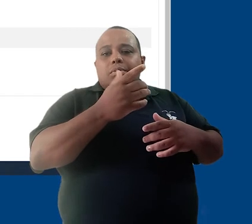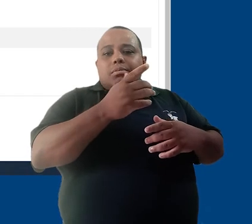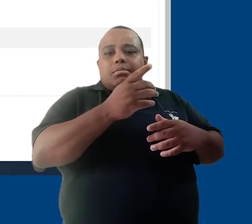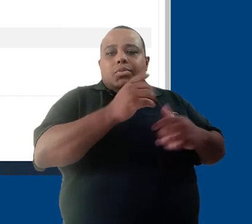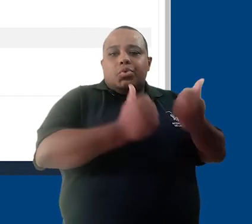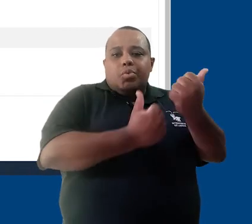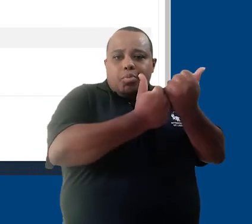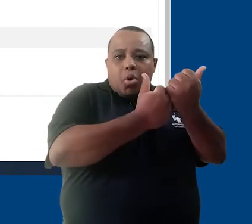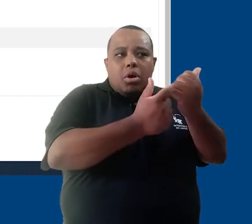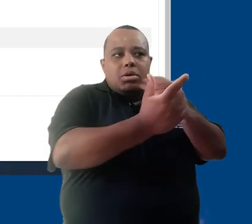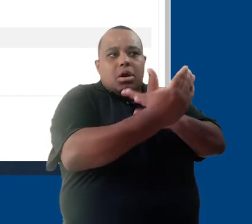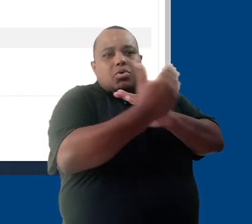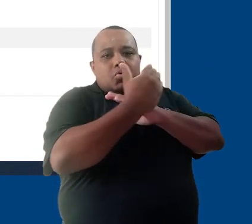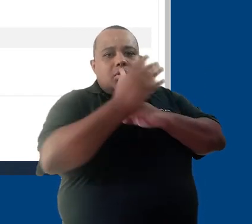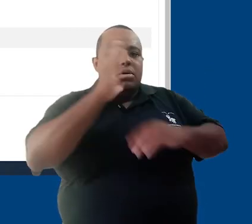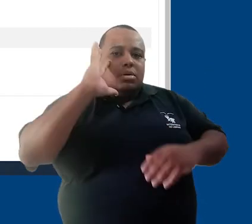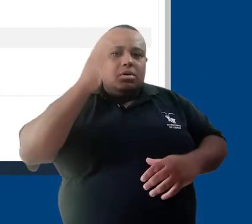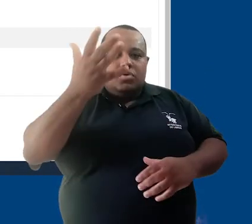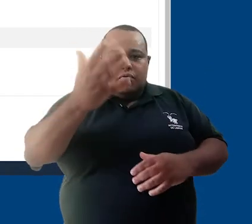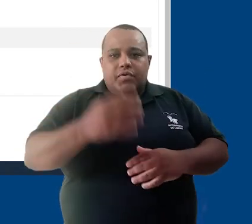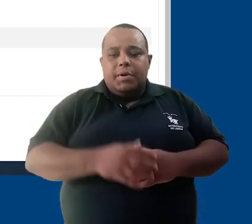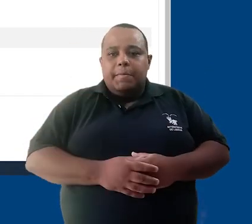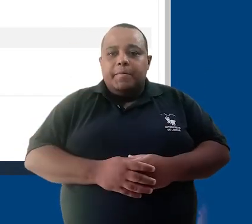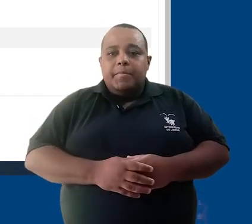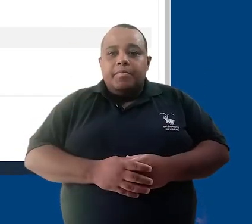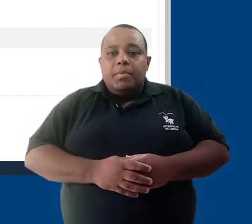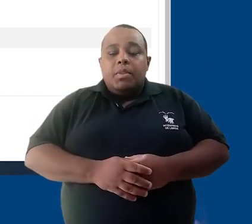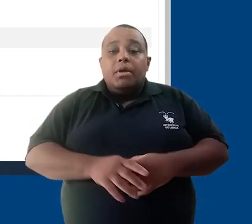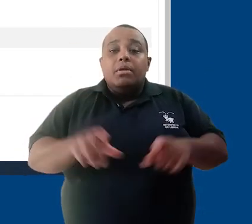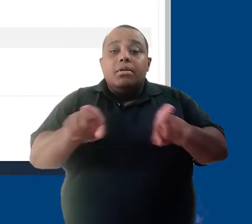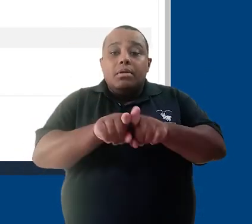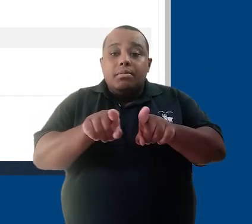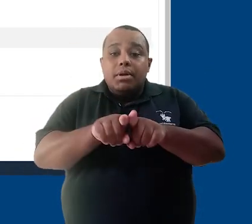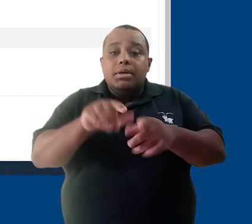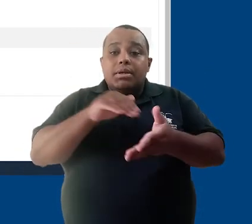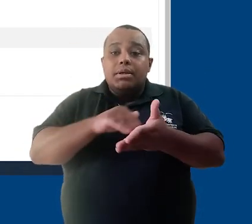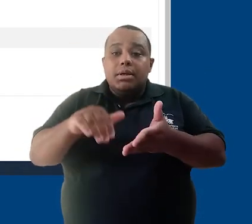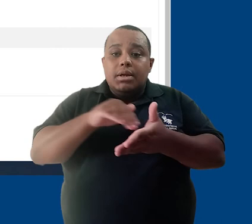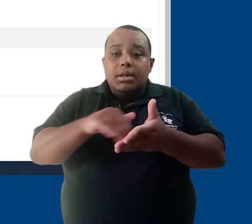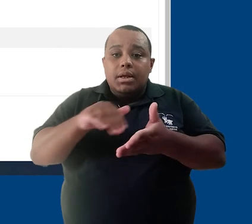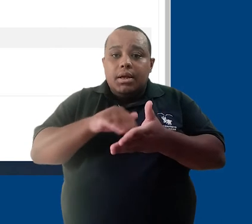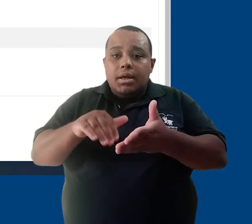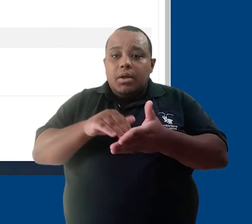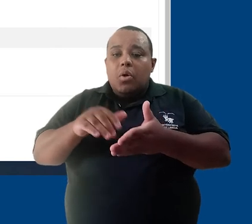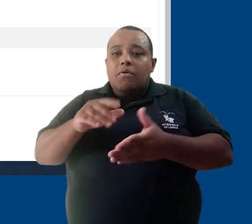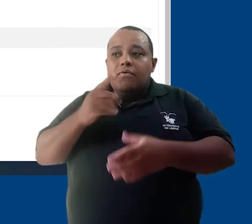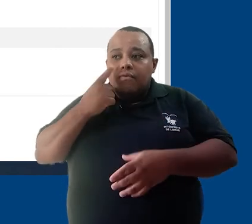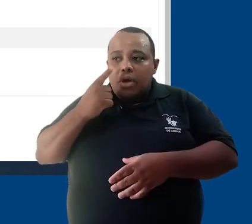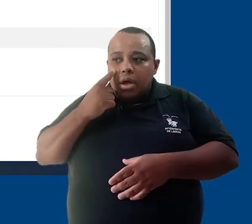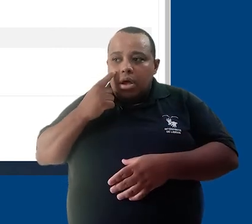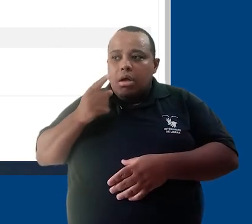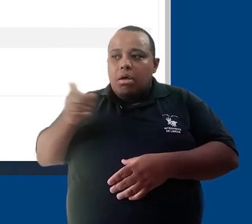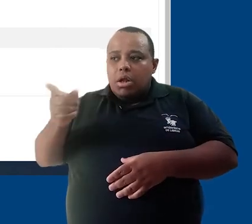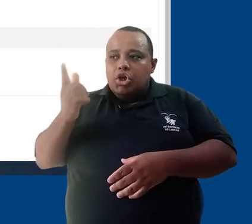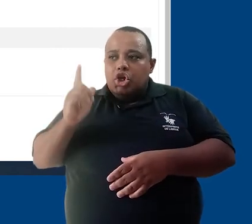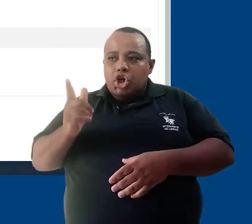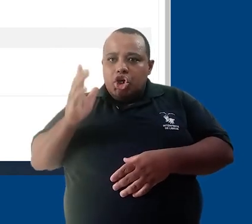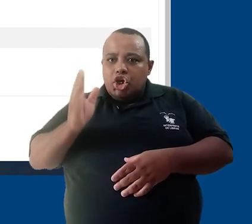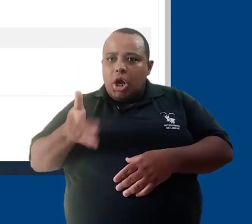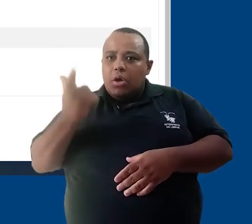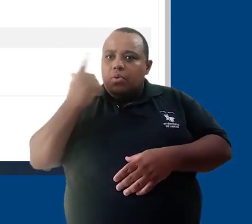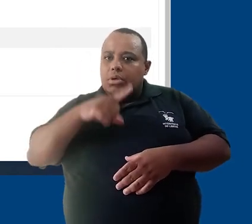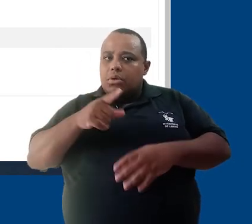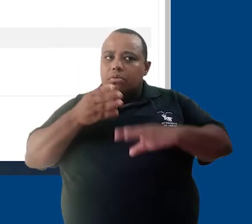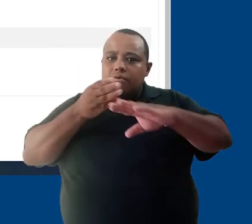professores para que a situação seja resolvida. Ele também pode verificar questões como acesso